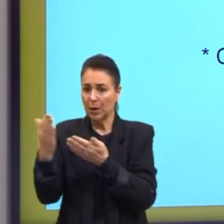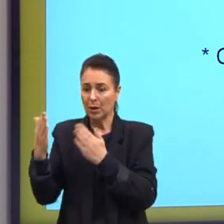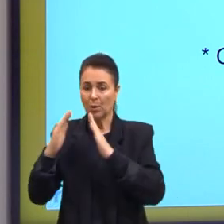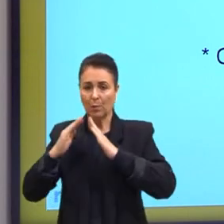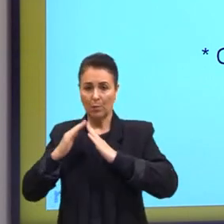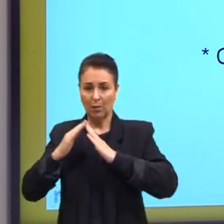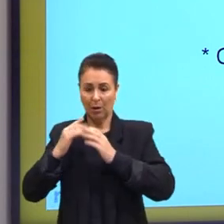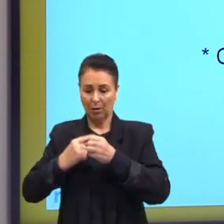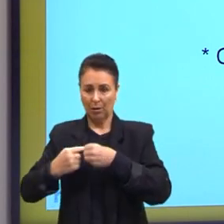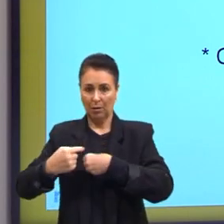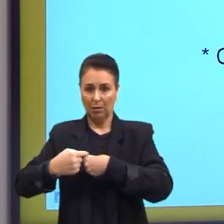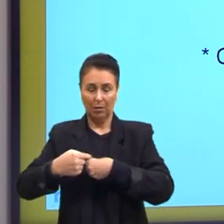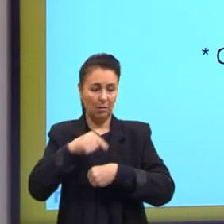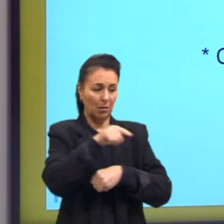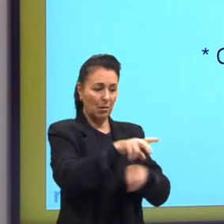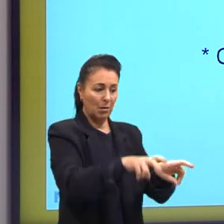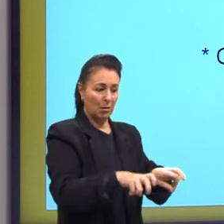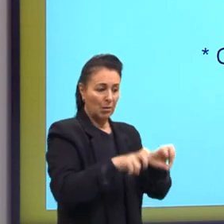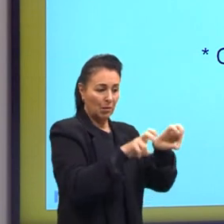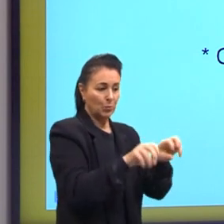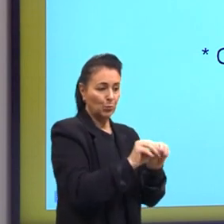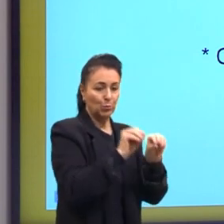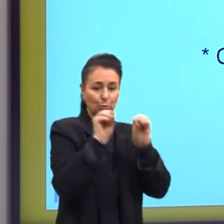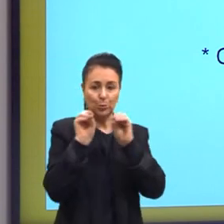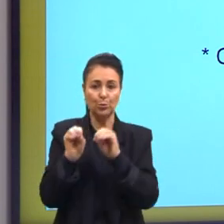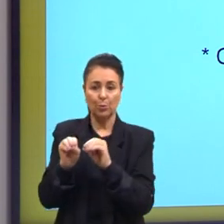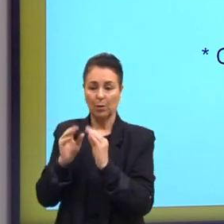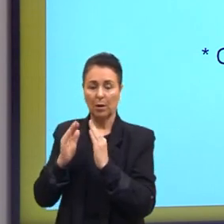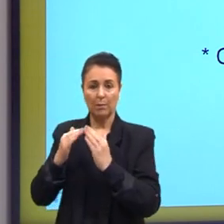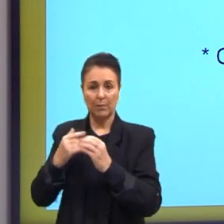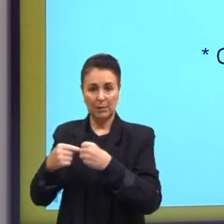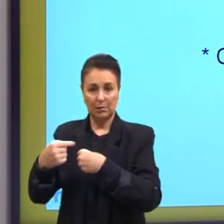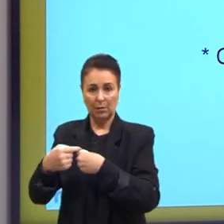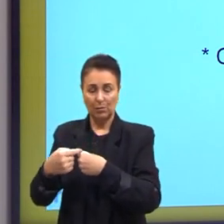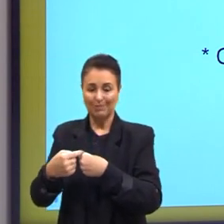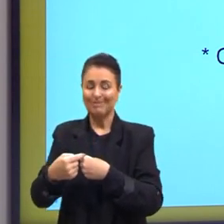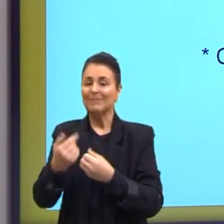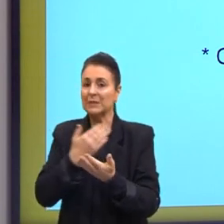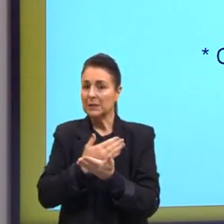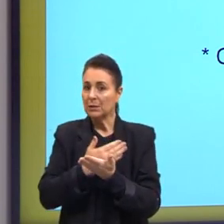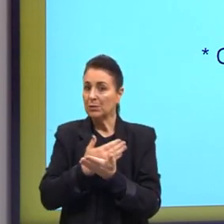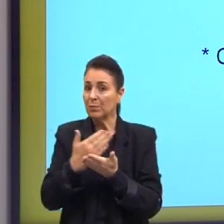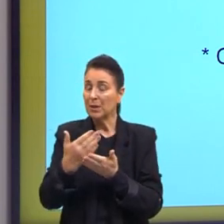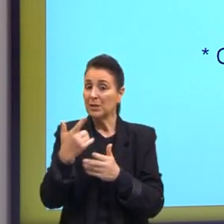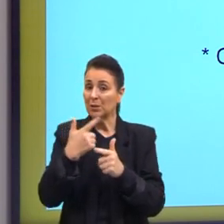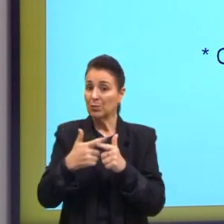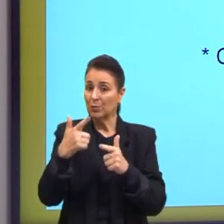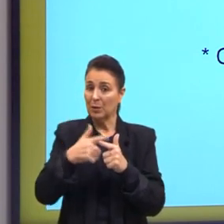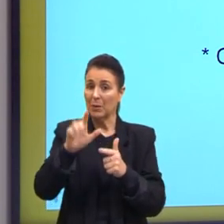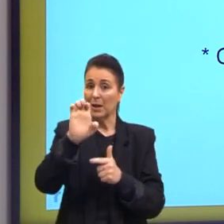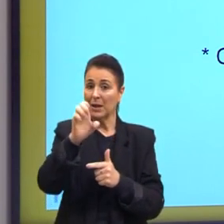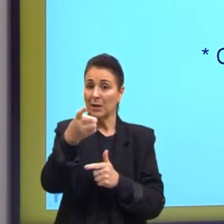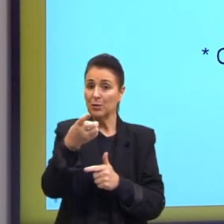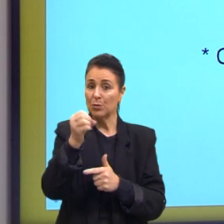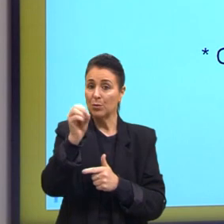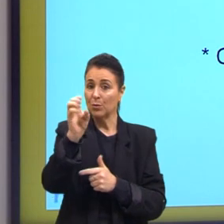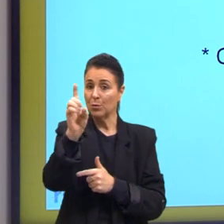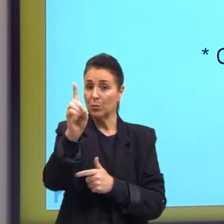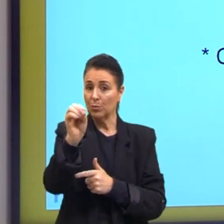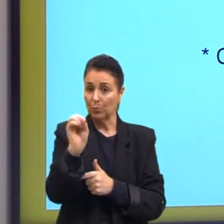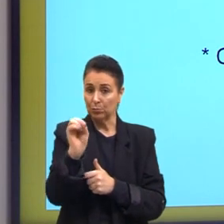meio, do meio rural para o meio urbano, e isso vai causar uma série de problemas. Então, olha, o êxodo rural é o